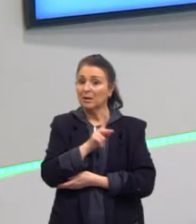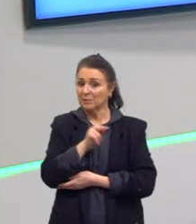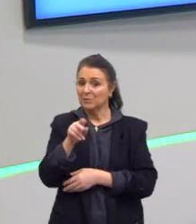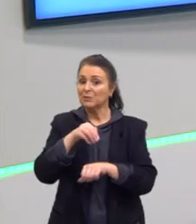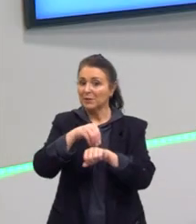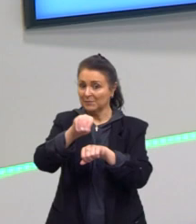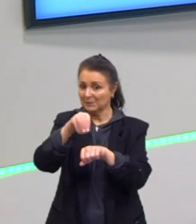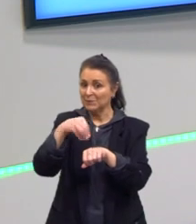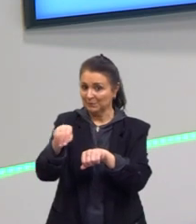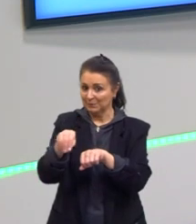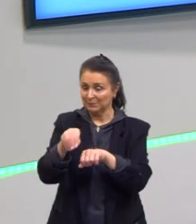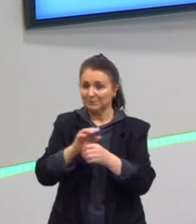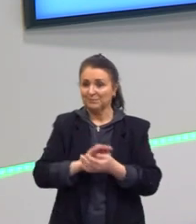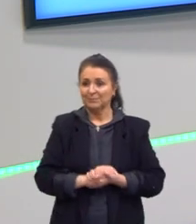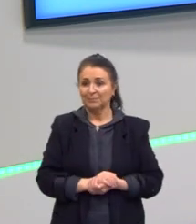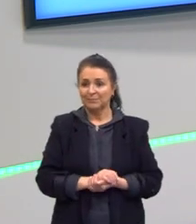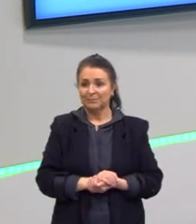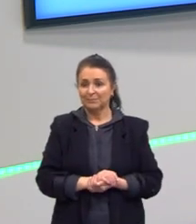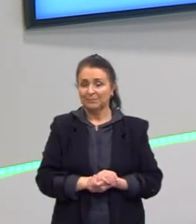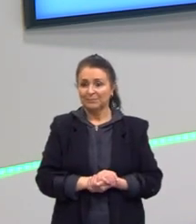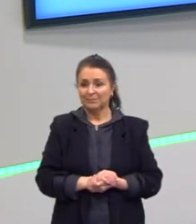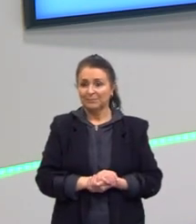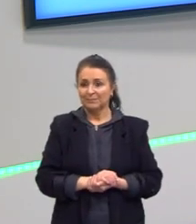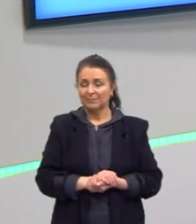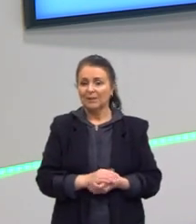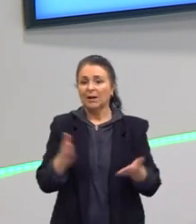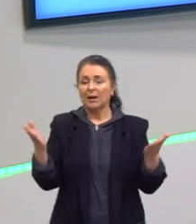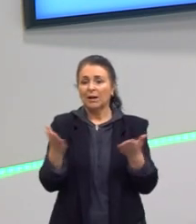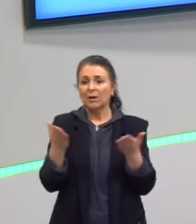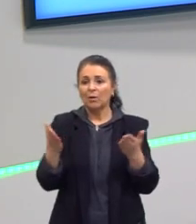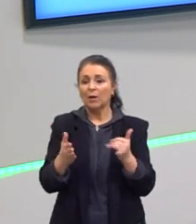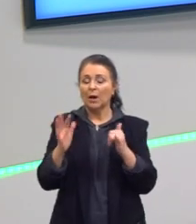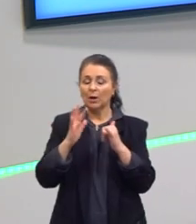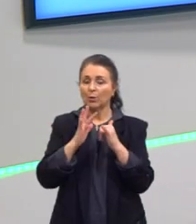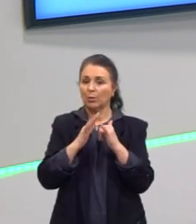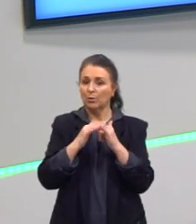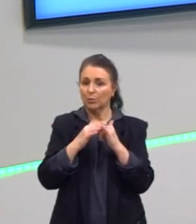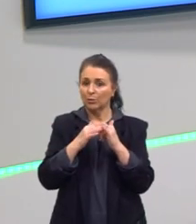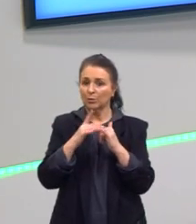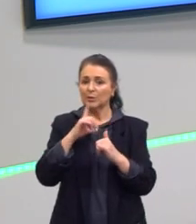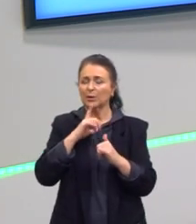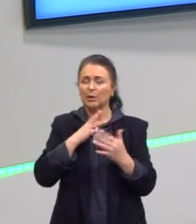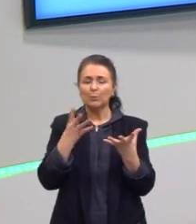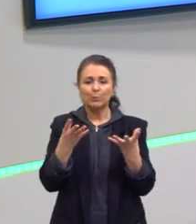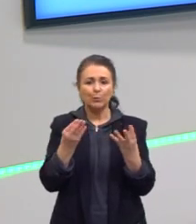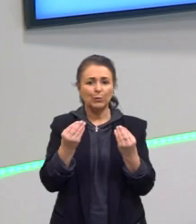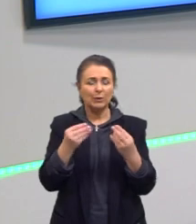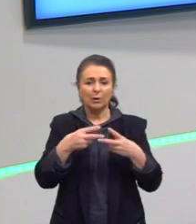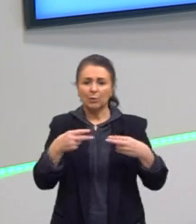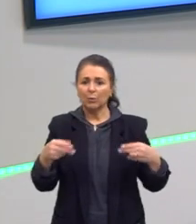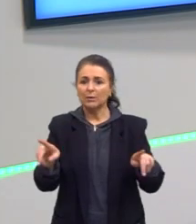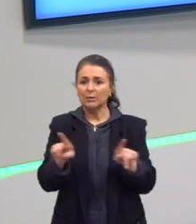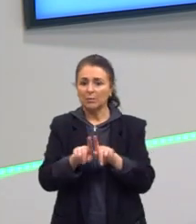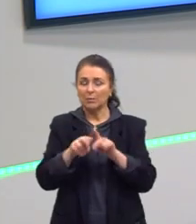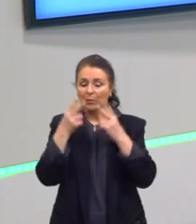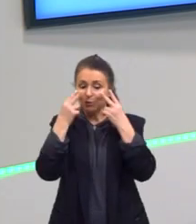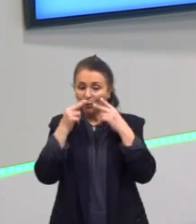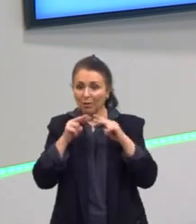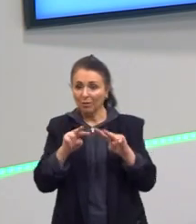de indicação para vocês. Vamos lá para o nosso YouTube? Tem muita coisa bacana que a gente pode olhar lá.